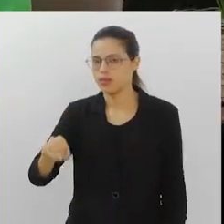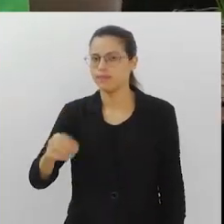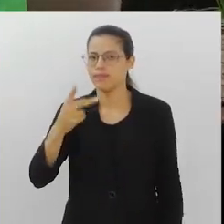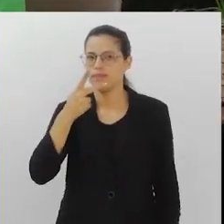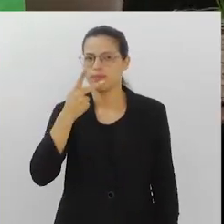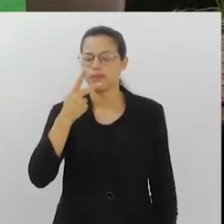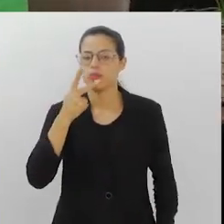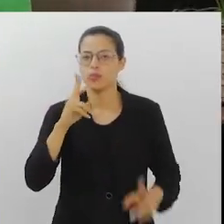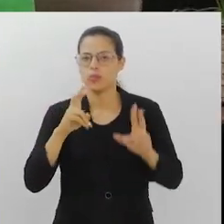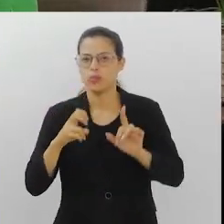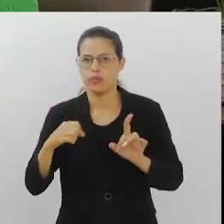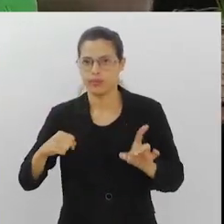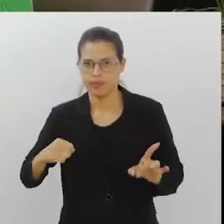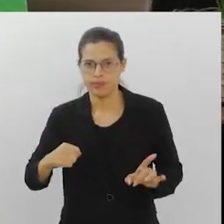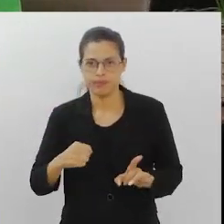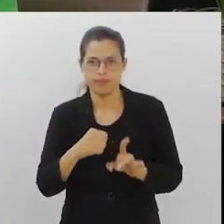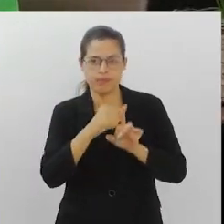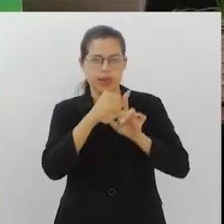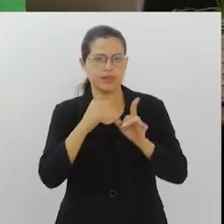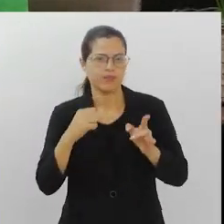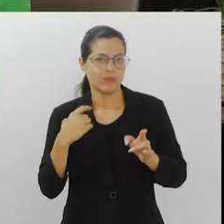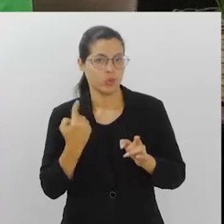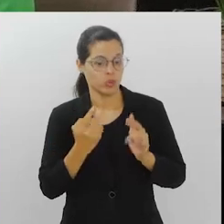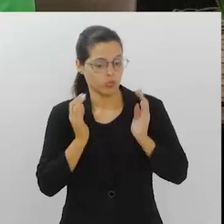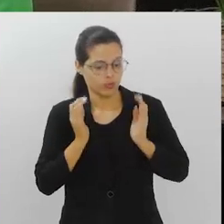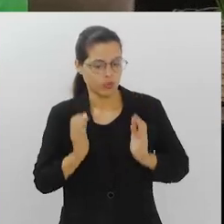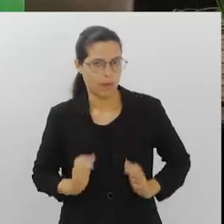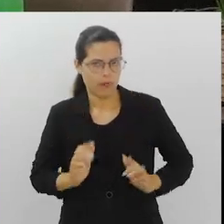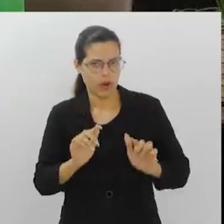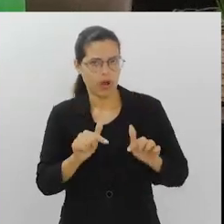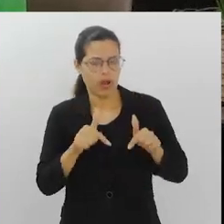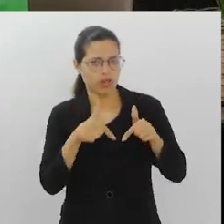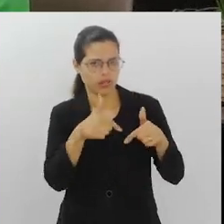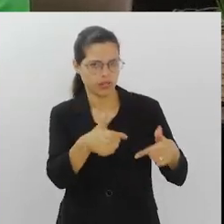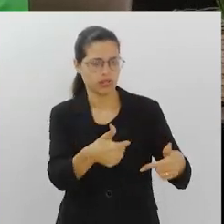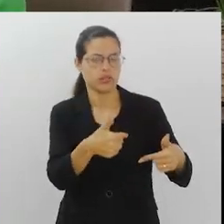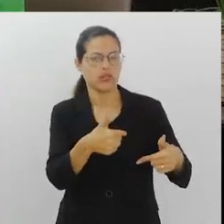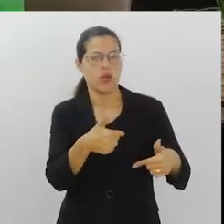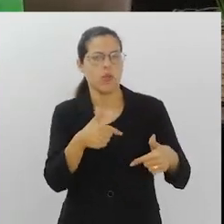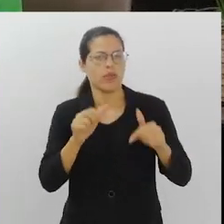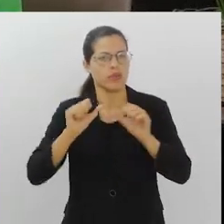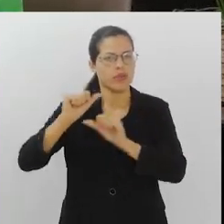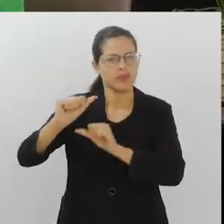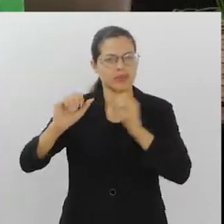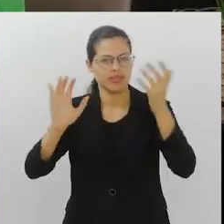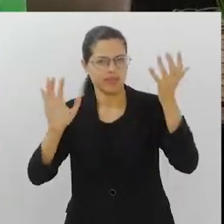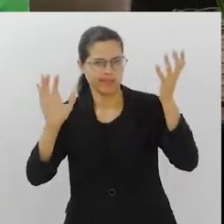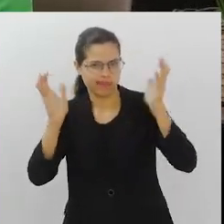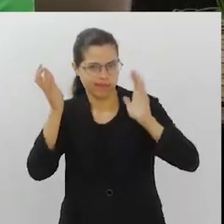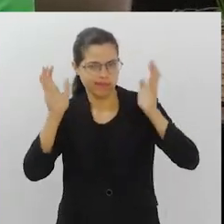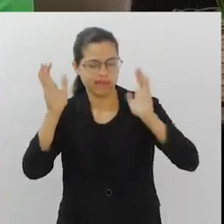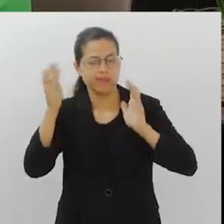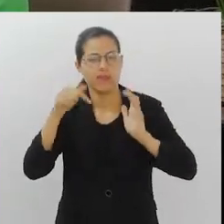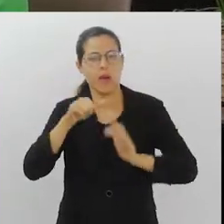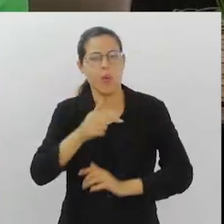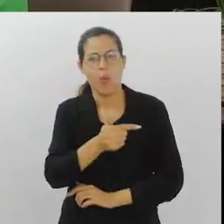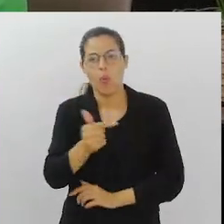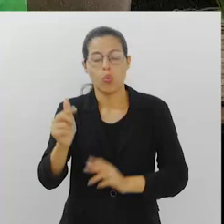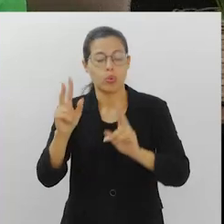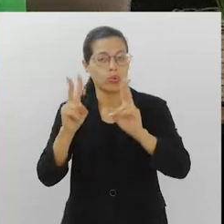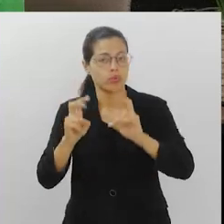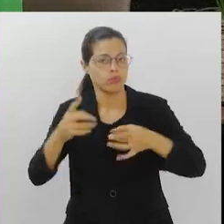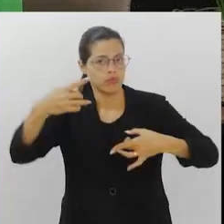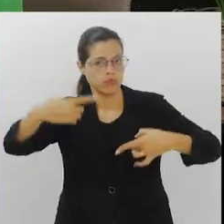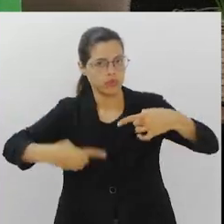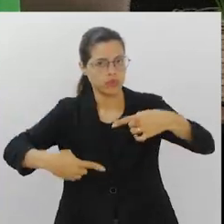sobre essa questão dos impactos, do nosso comportamento na questão das mudanças climáticas, outro assunto que tem